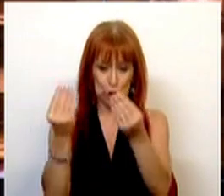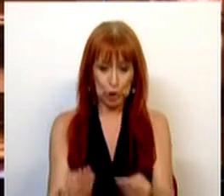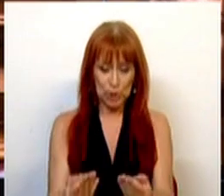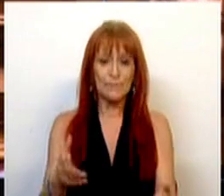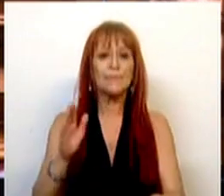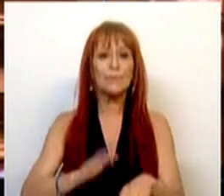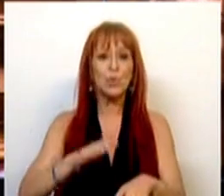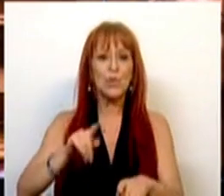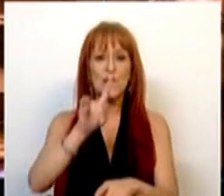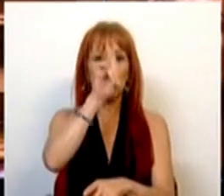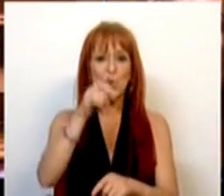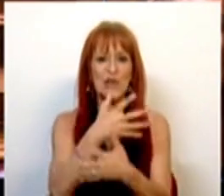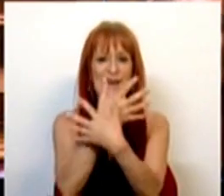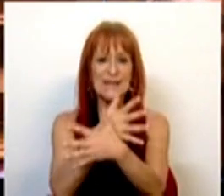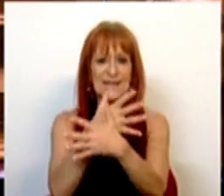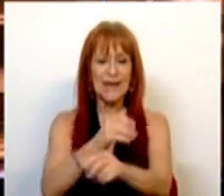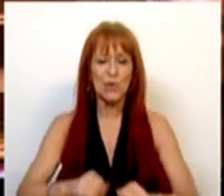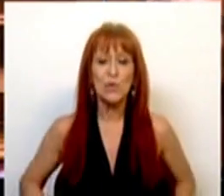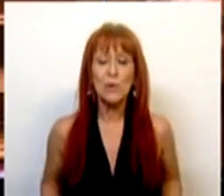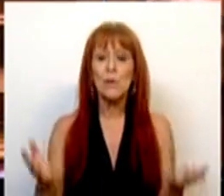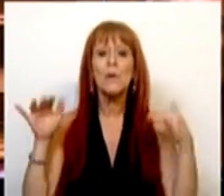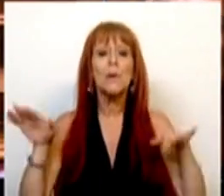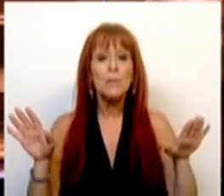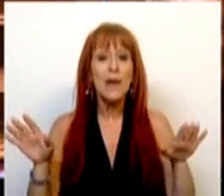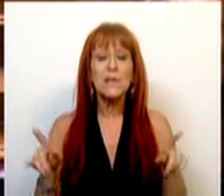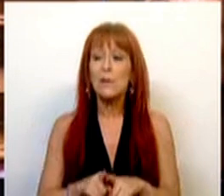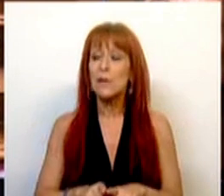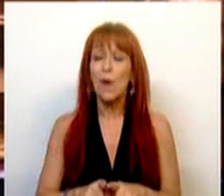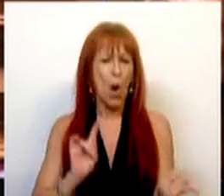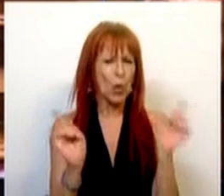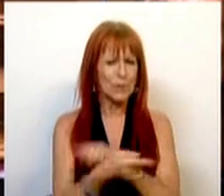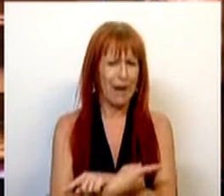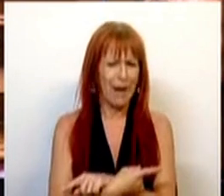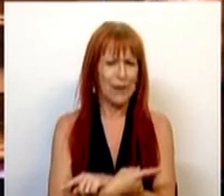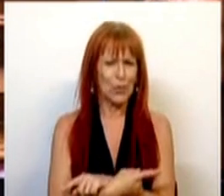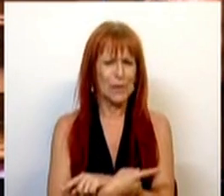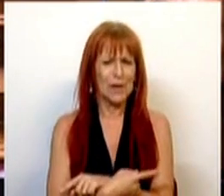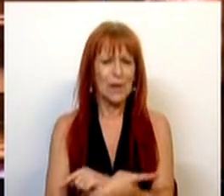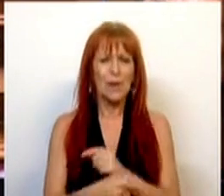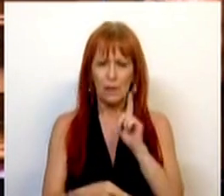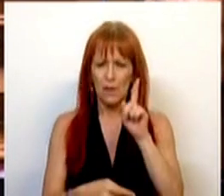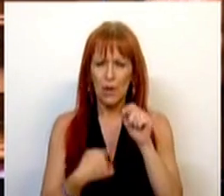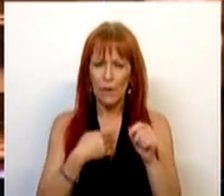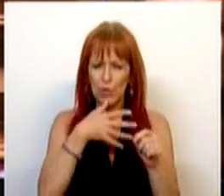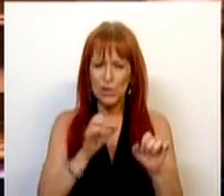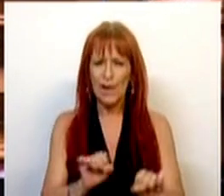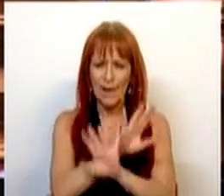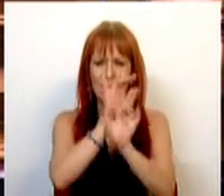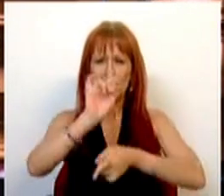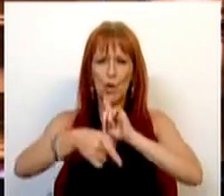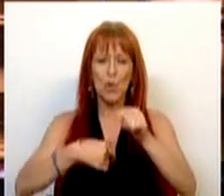relativamente à questão dos incêndios. Mas, diante à mente a oposta, eu passo a esclarecer